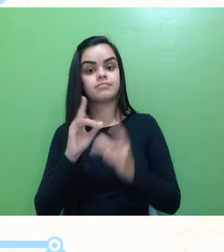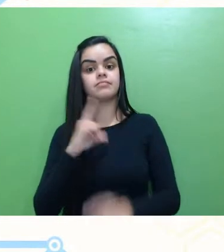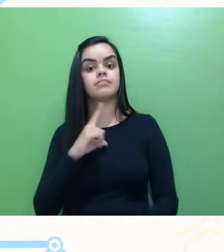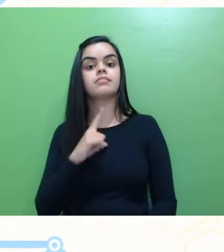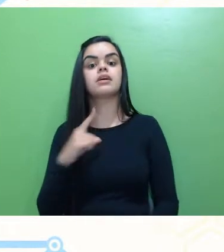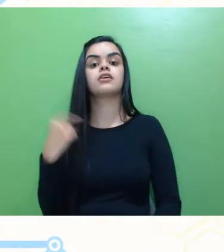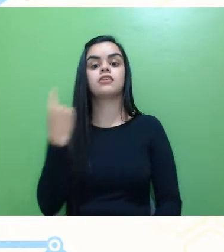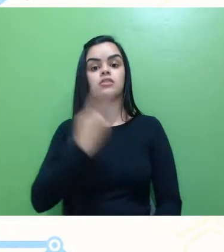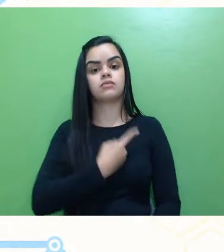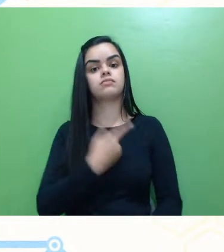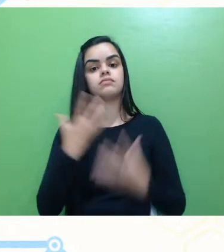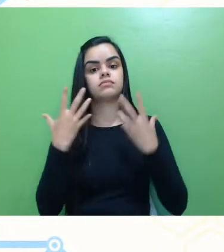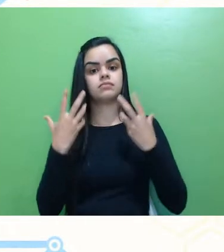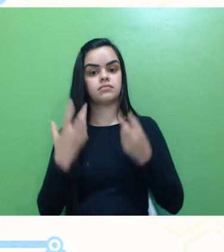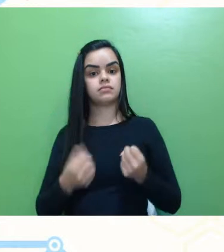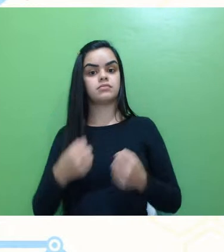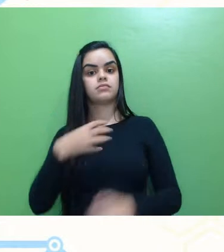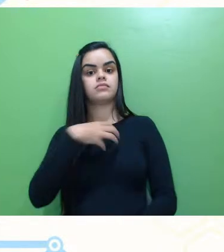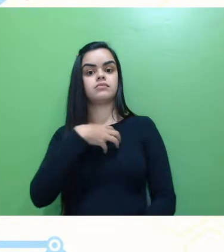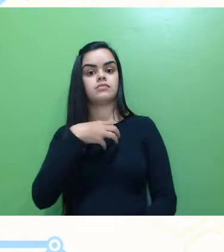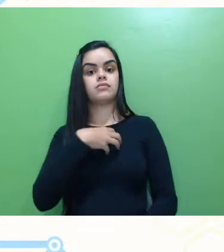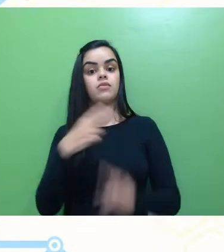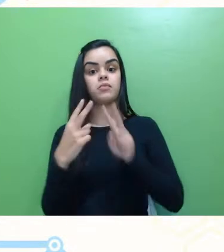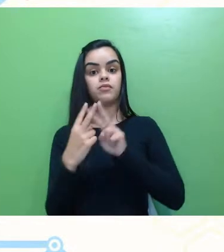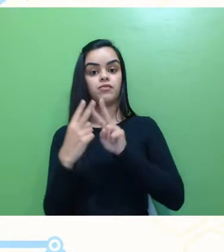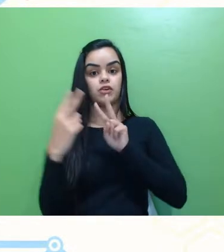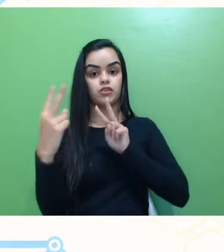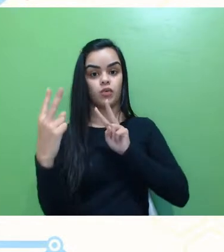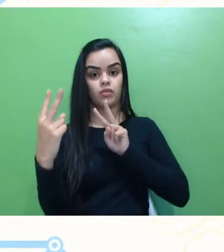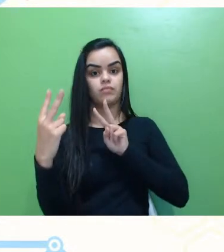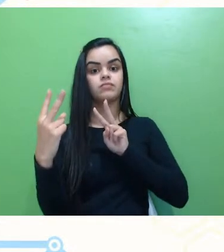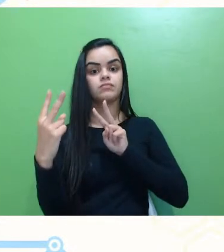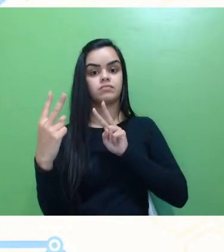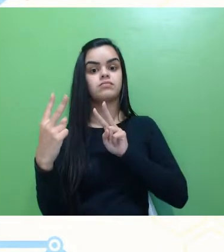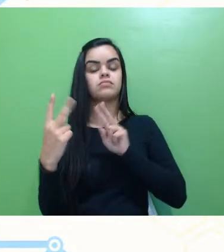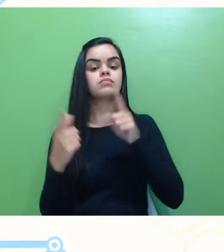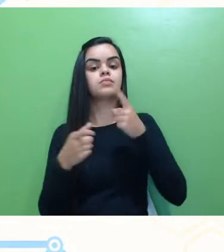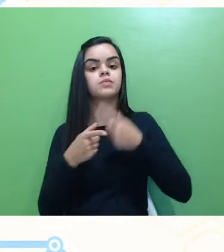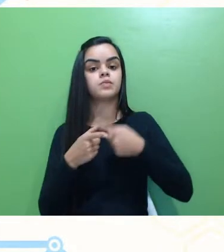adotar o formato virtual, né, remoto, justamente